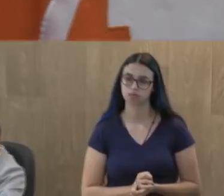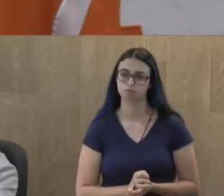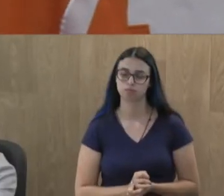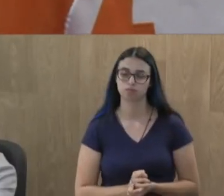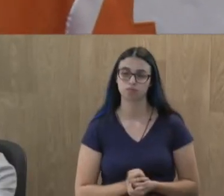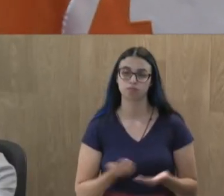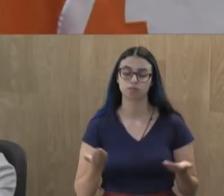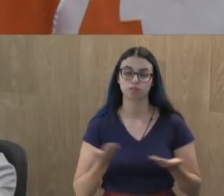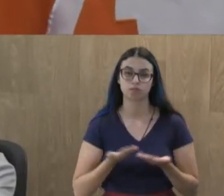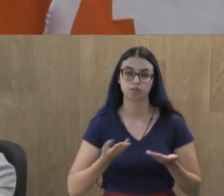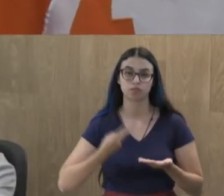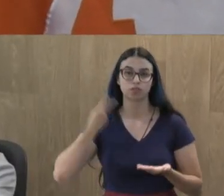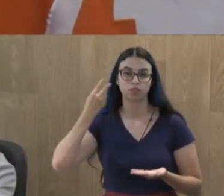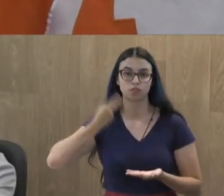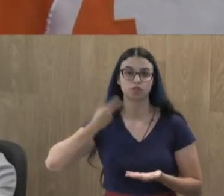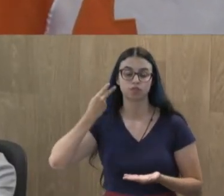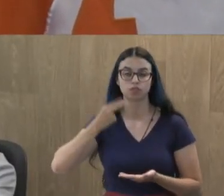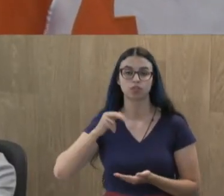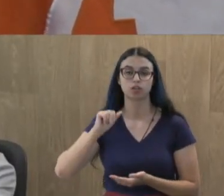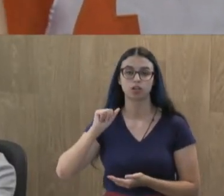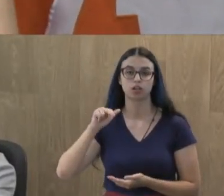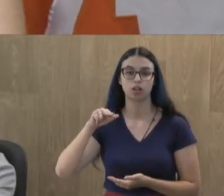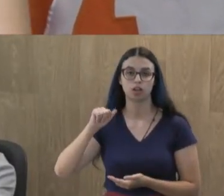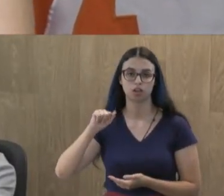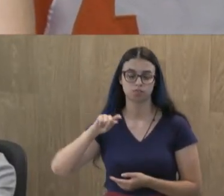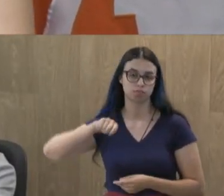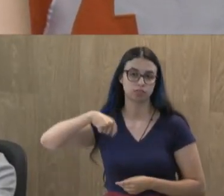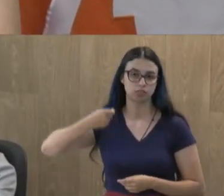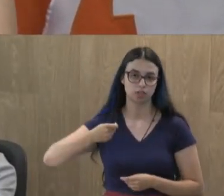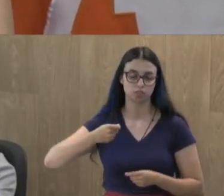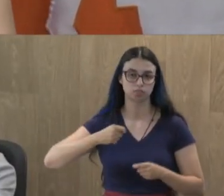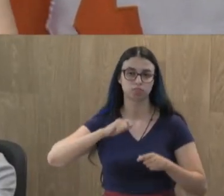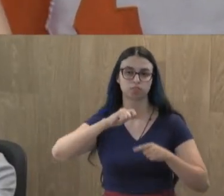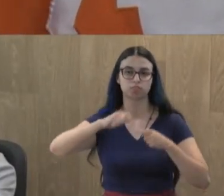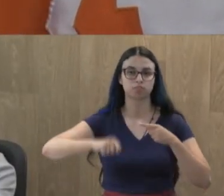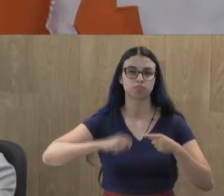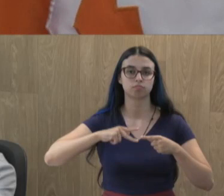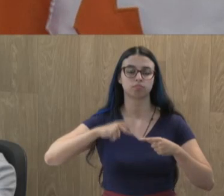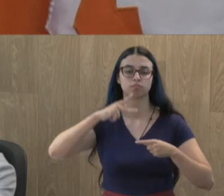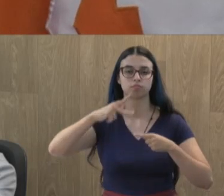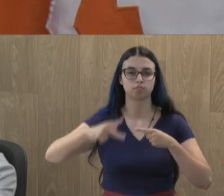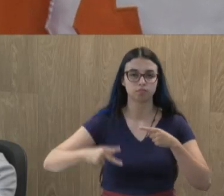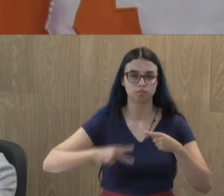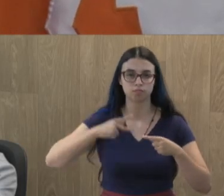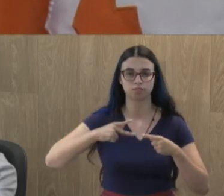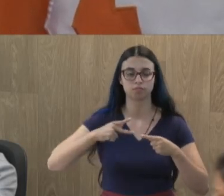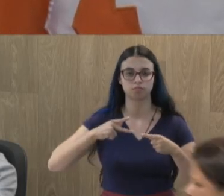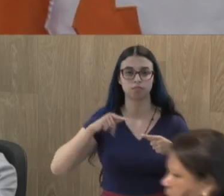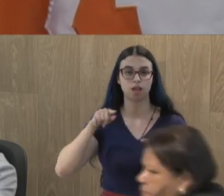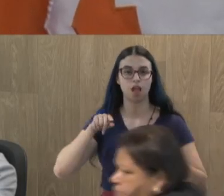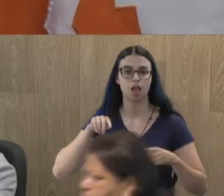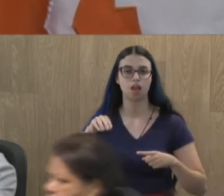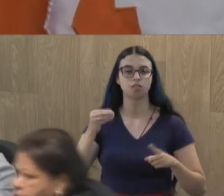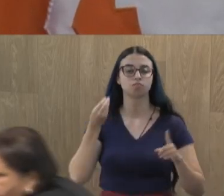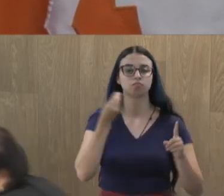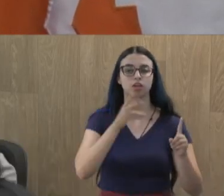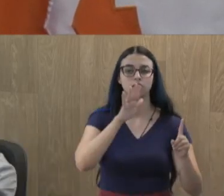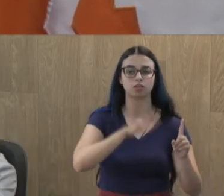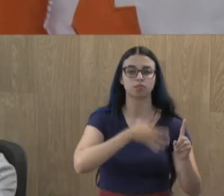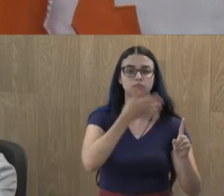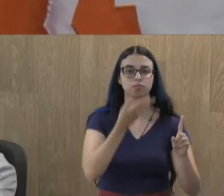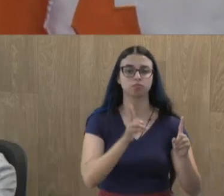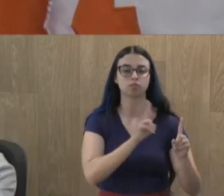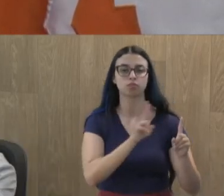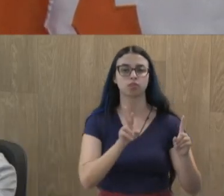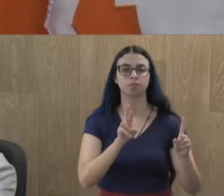Agora a vereadora Ana Paula do Quintino fará entrega do título Líder Comunitário 2023 a